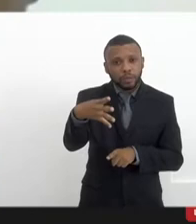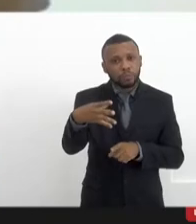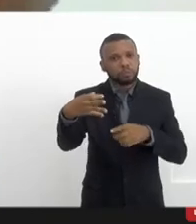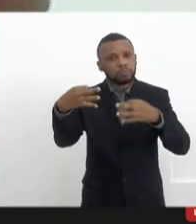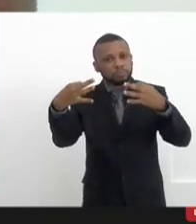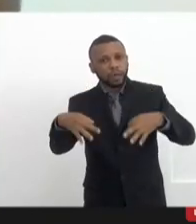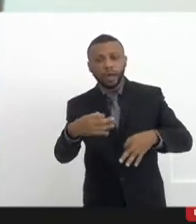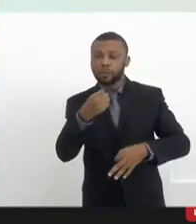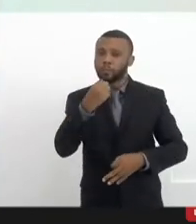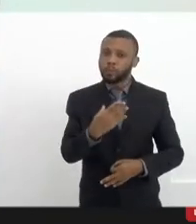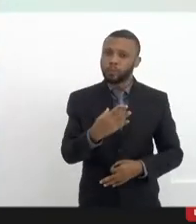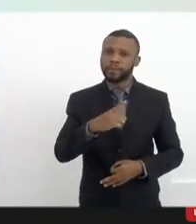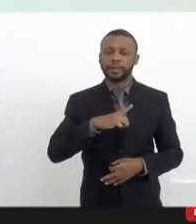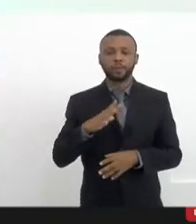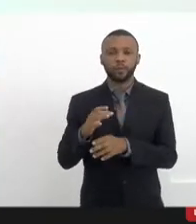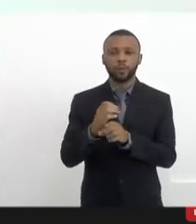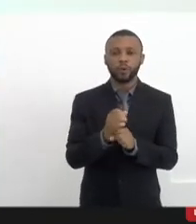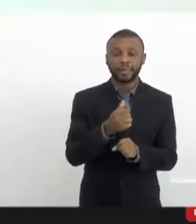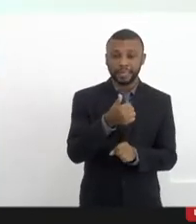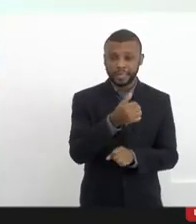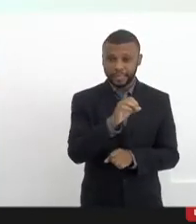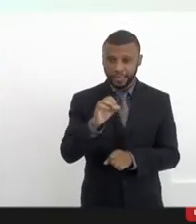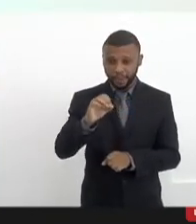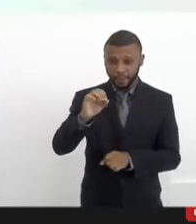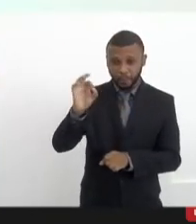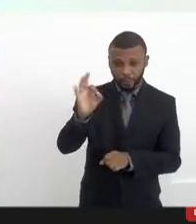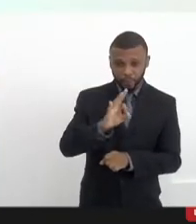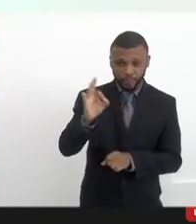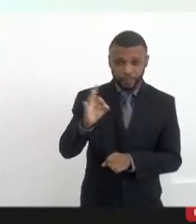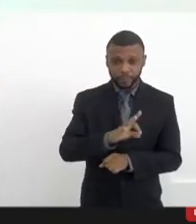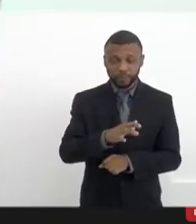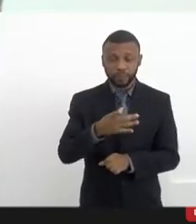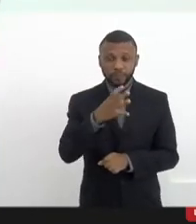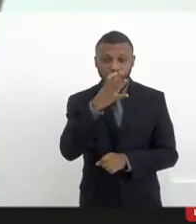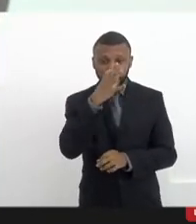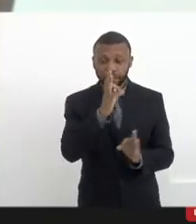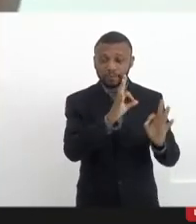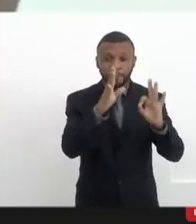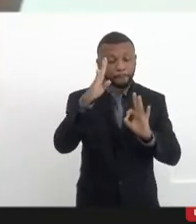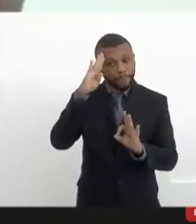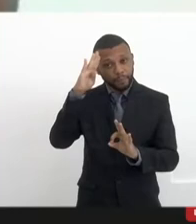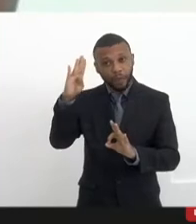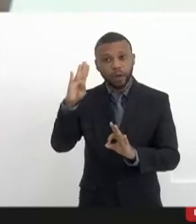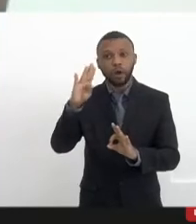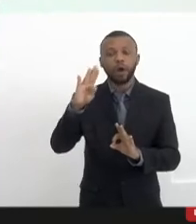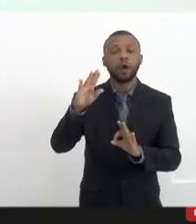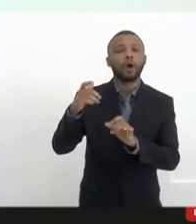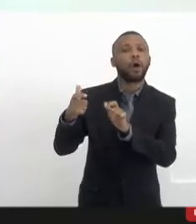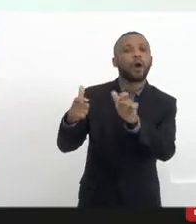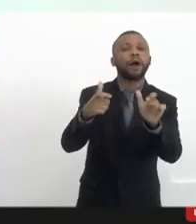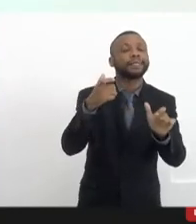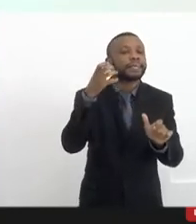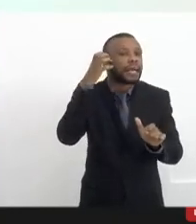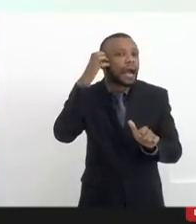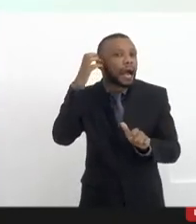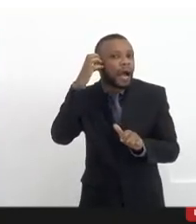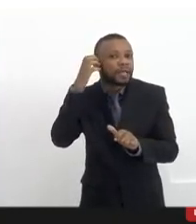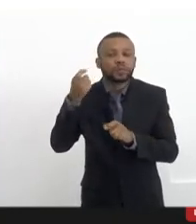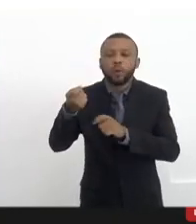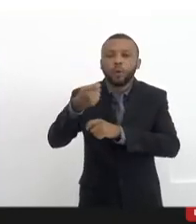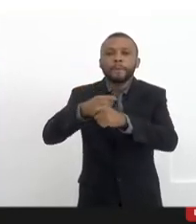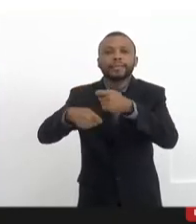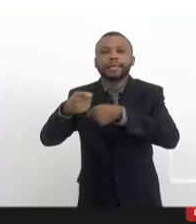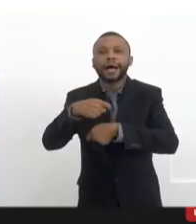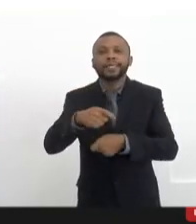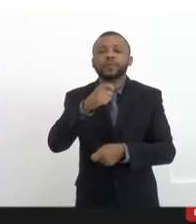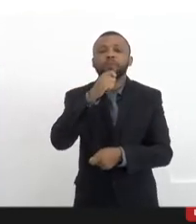nós temos quase 100% da audiência, principalmente onde não entra as rádios comerciais e não tem interesse. Então, eu quero ser